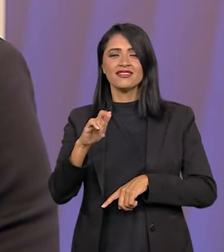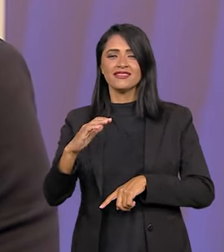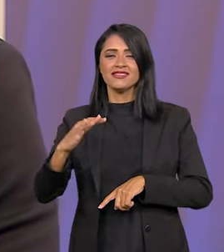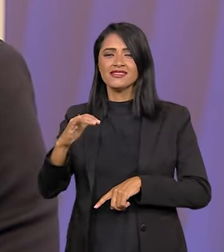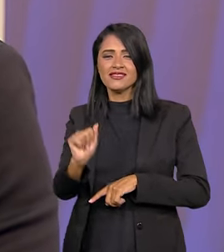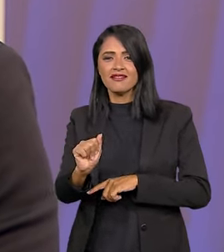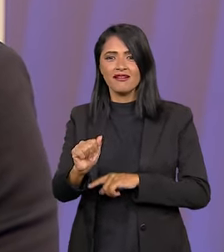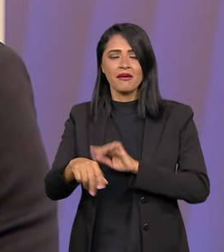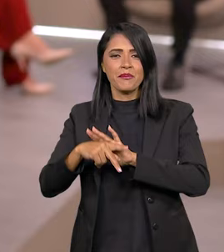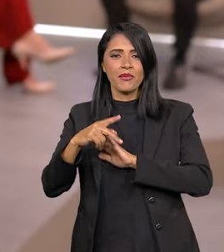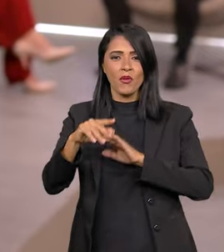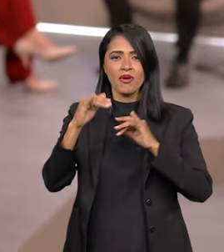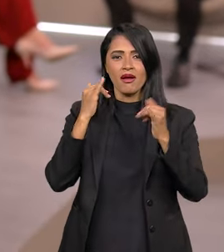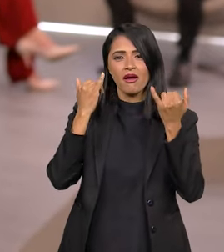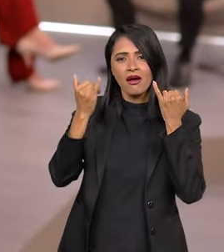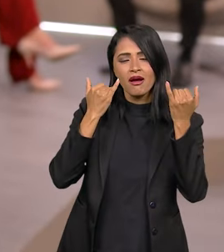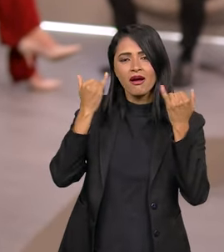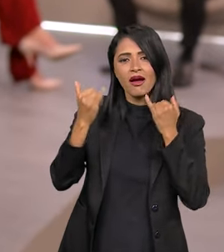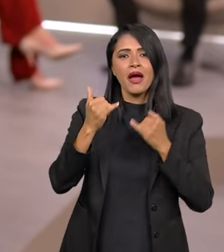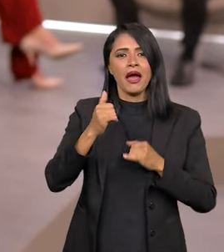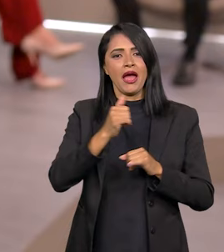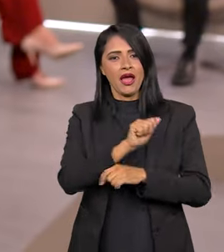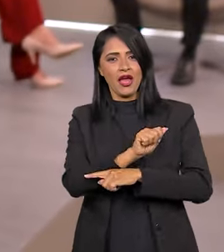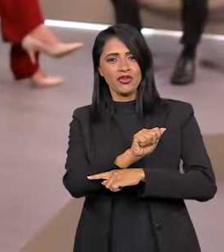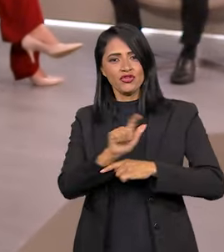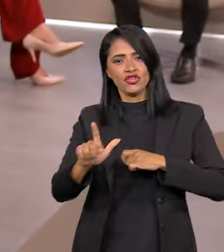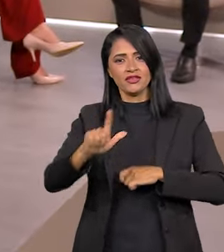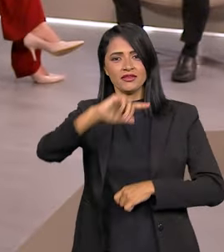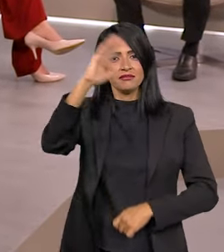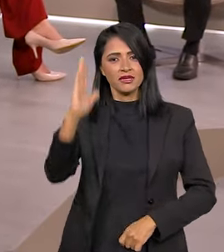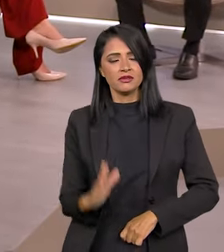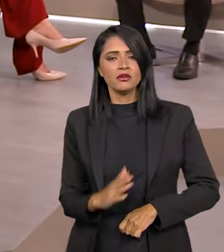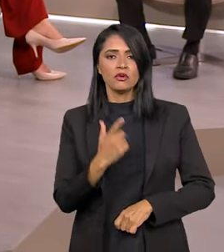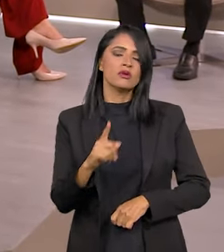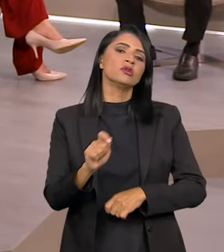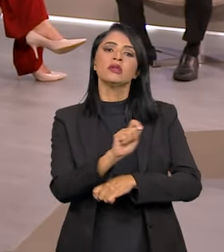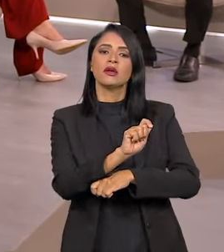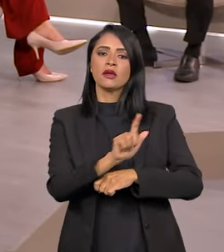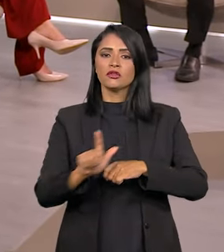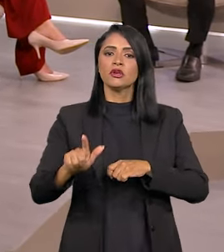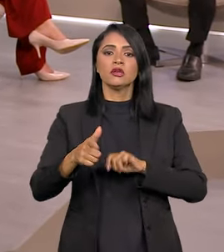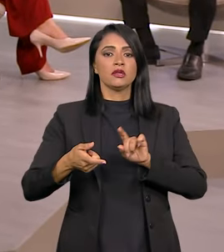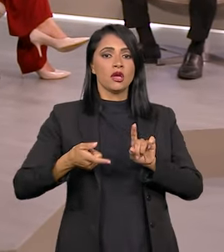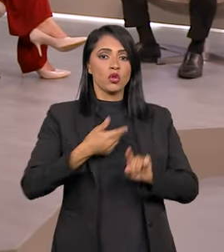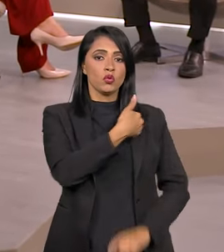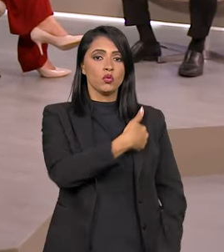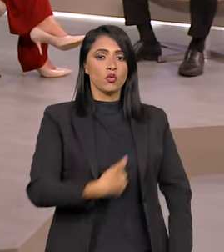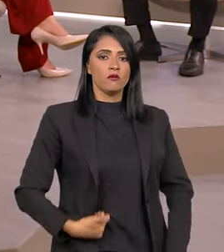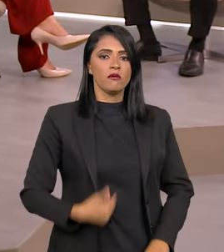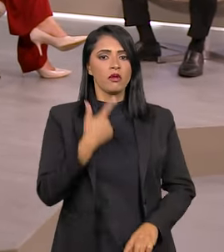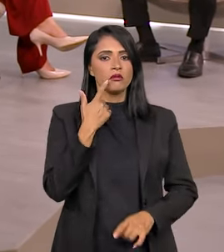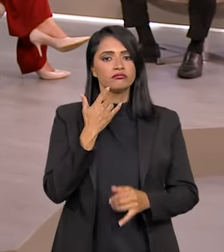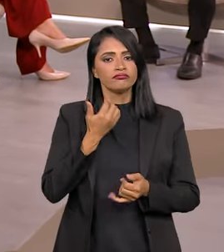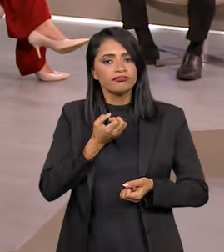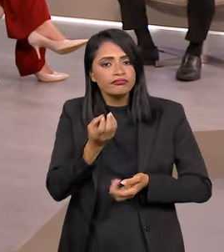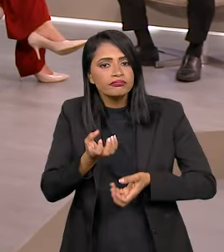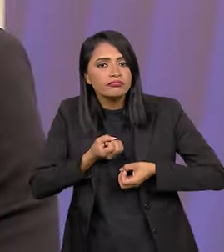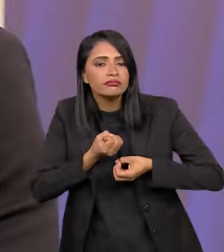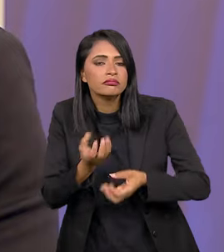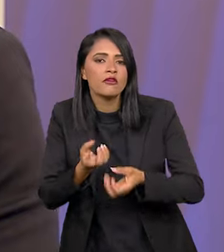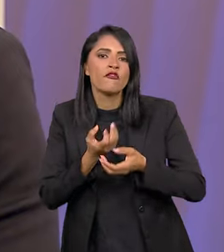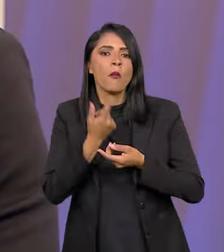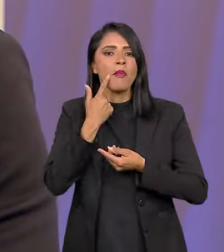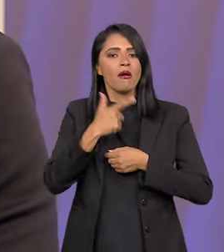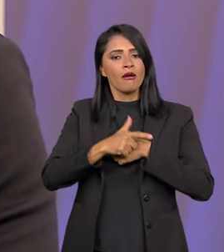Agência Pública de Notícias, que é a Agência Brasil, e a Agência Governamental, que presta esse serviço de